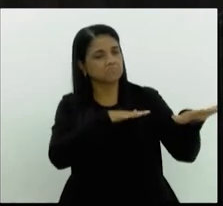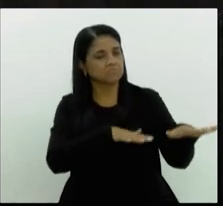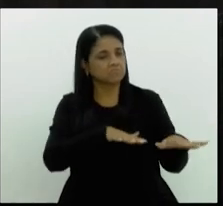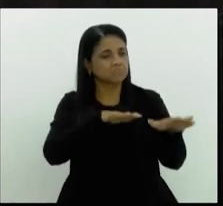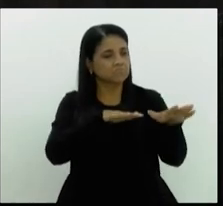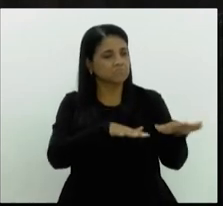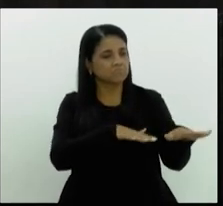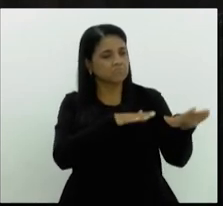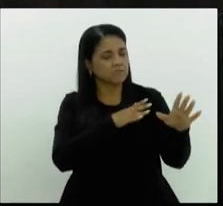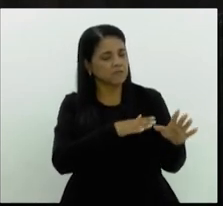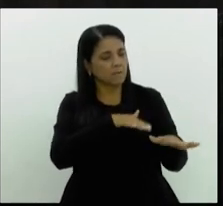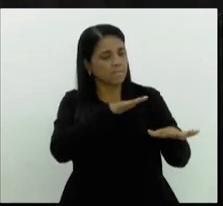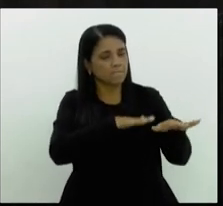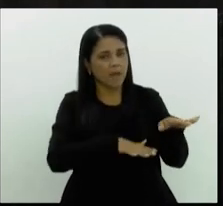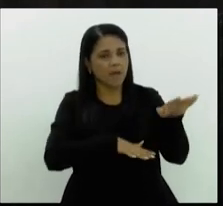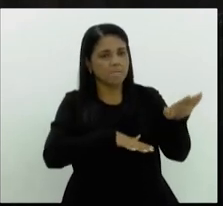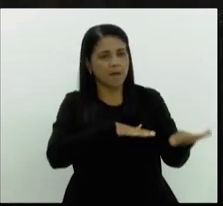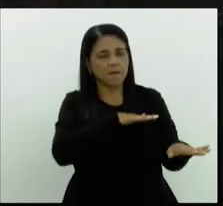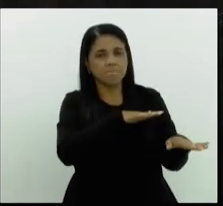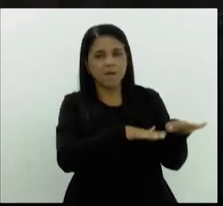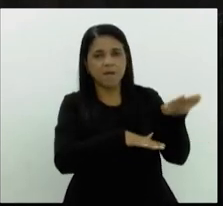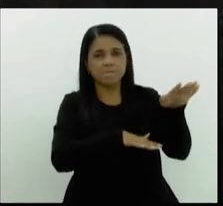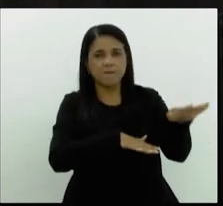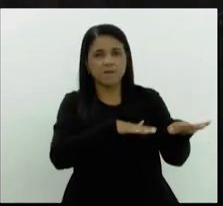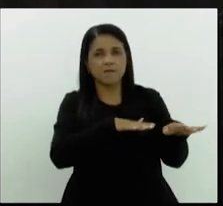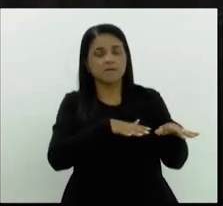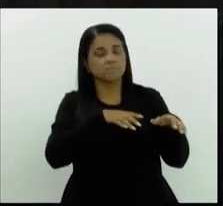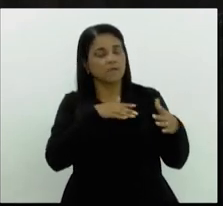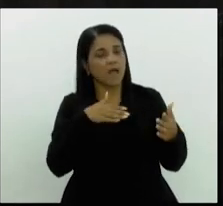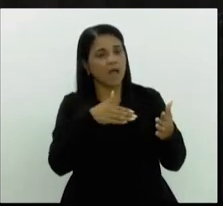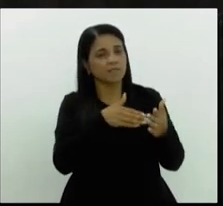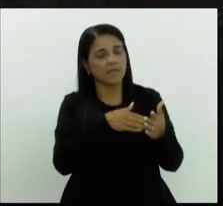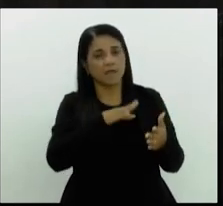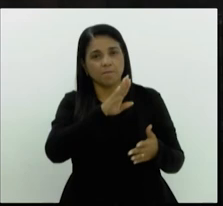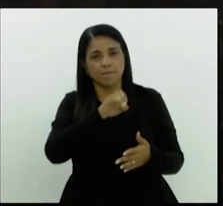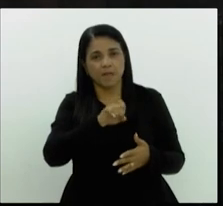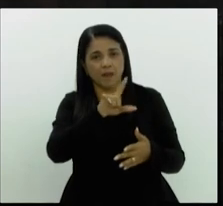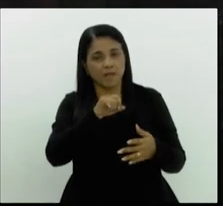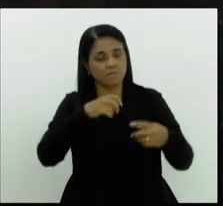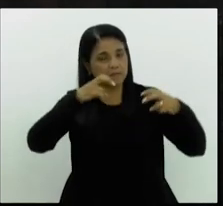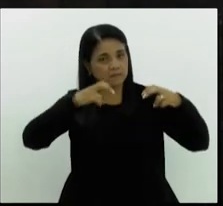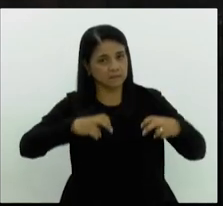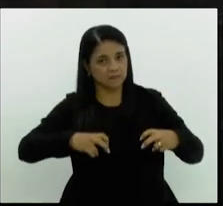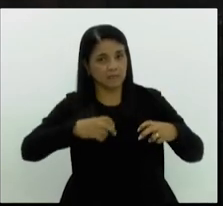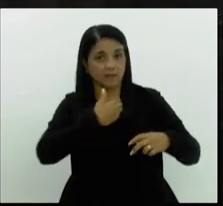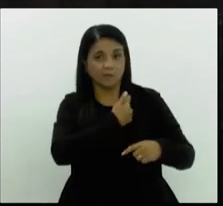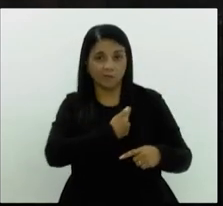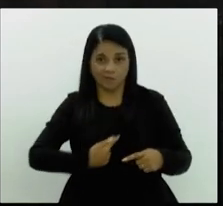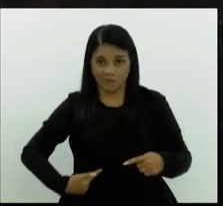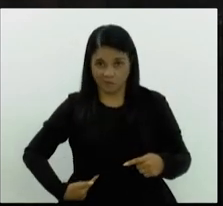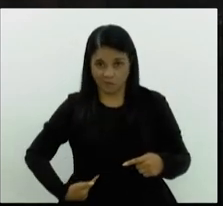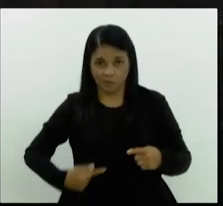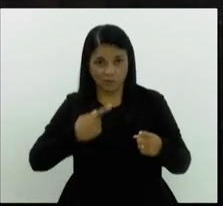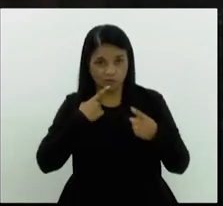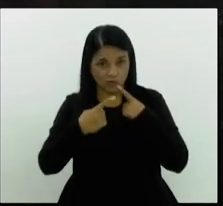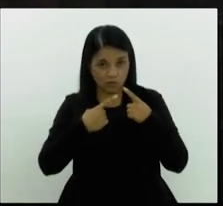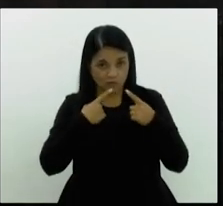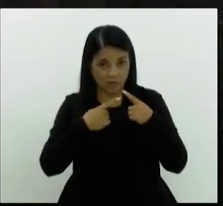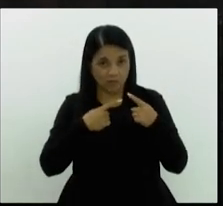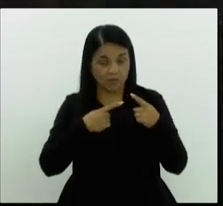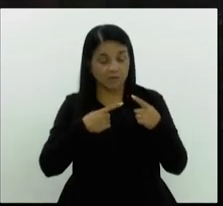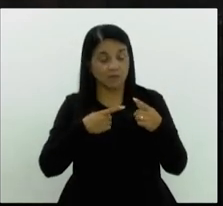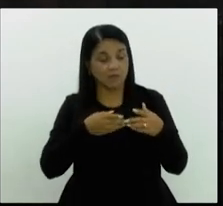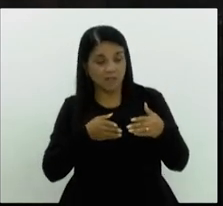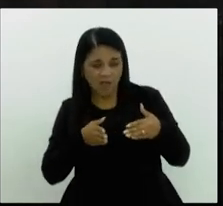caminhando em direção a Belém com esse intuito de sentar a mesa para dialogar com o governador. Lá, na curva do